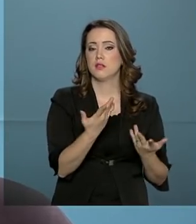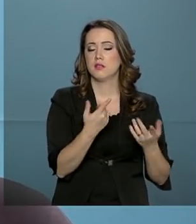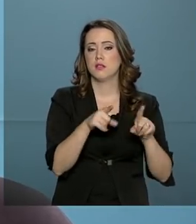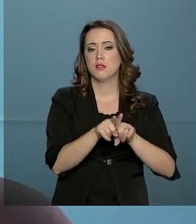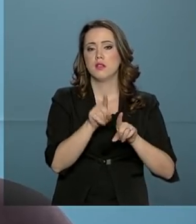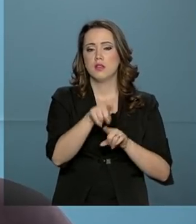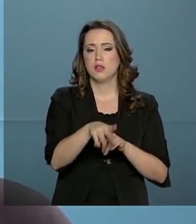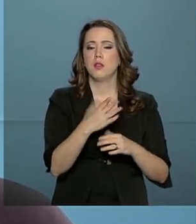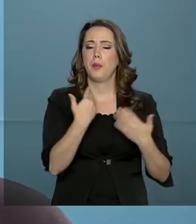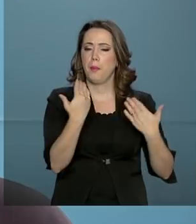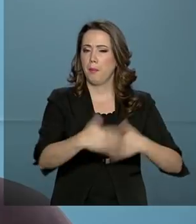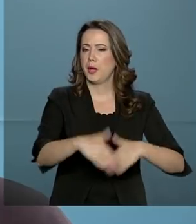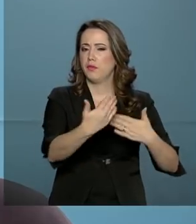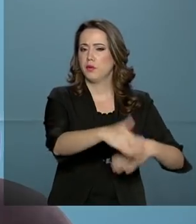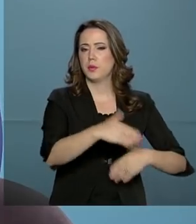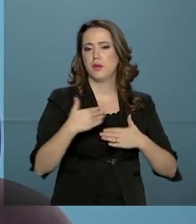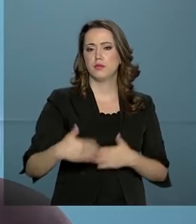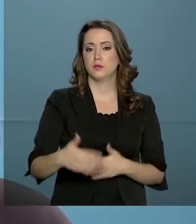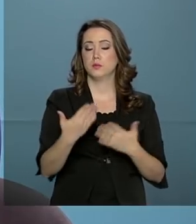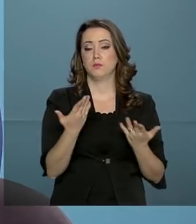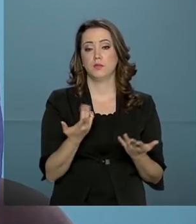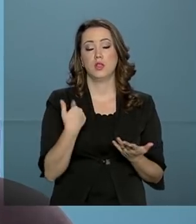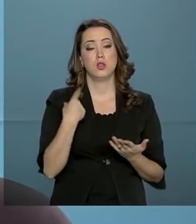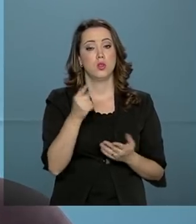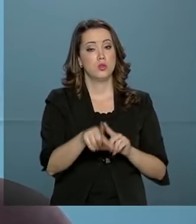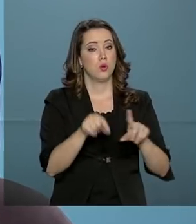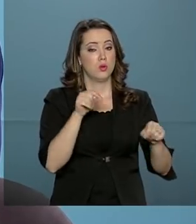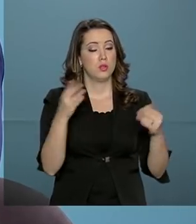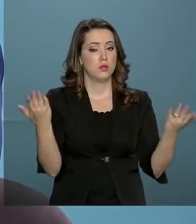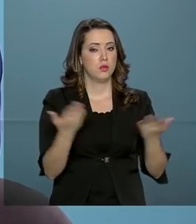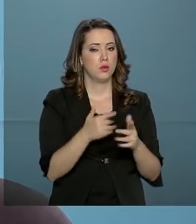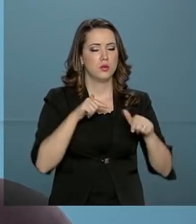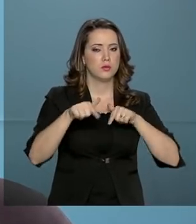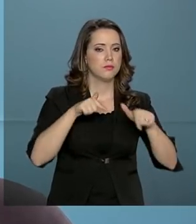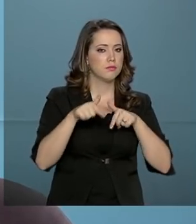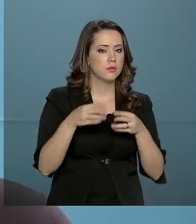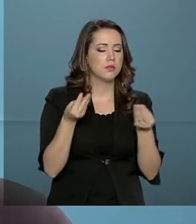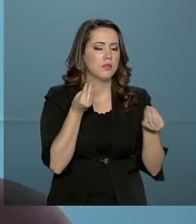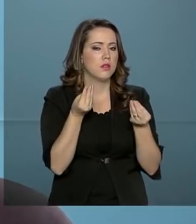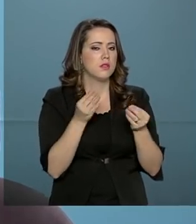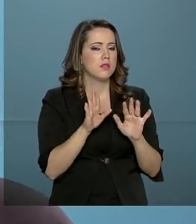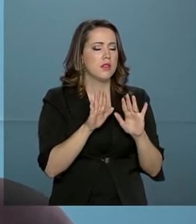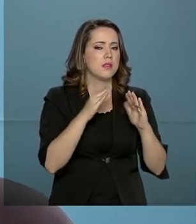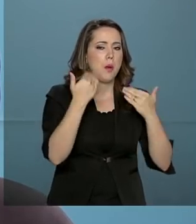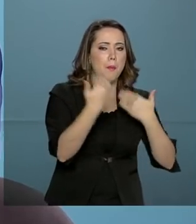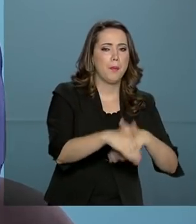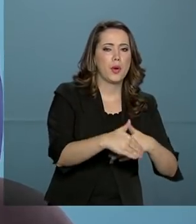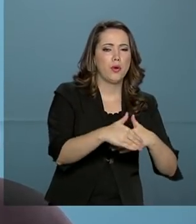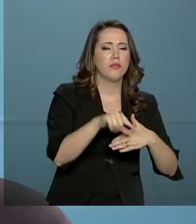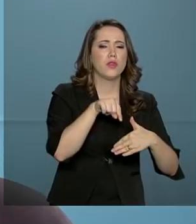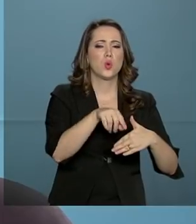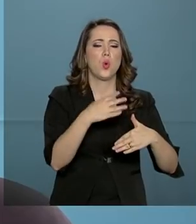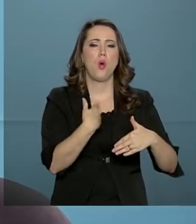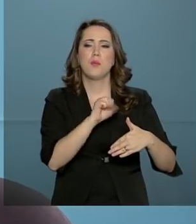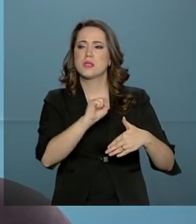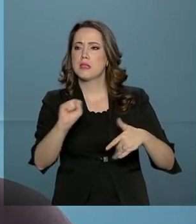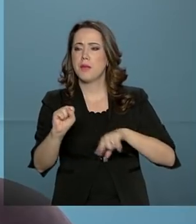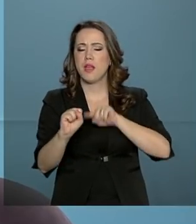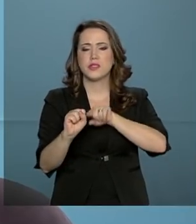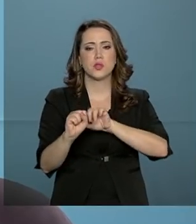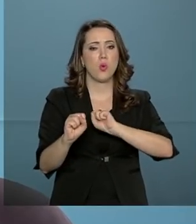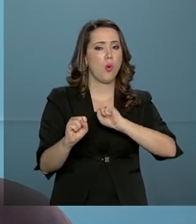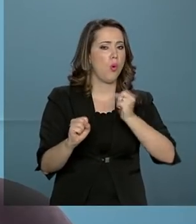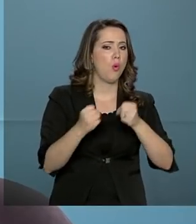passarão por avaliações. Estamos agora só decidindo lá no grupo de trabalho se essa avaliação será semestral, será anual,